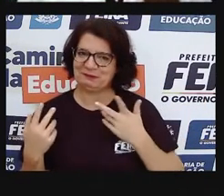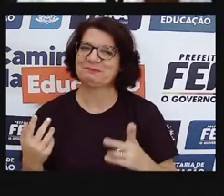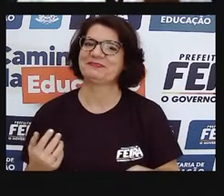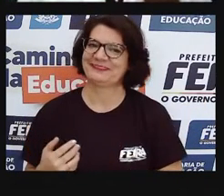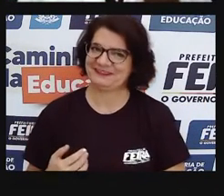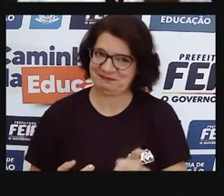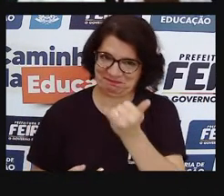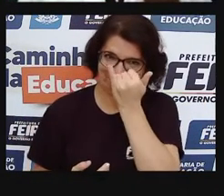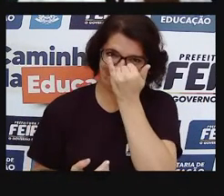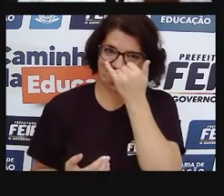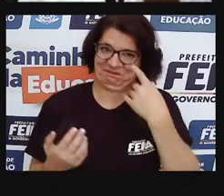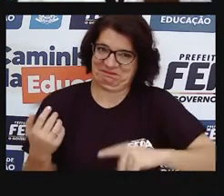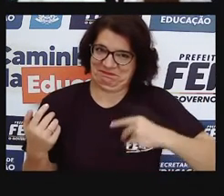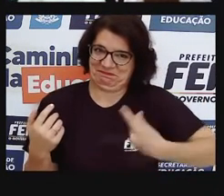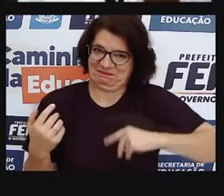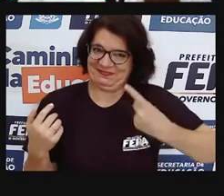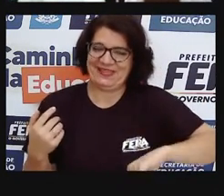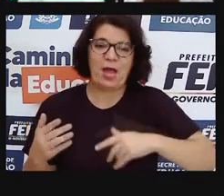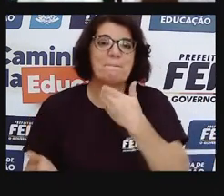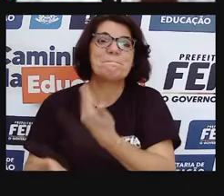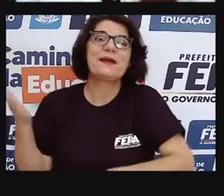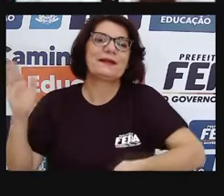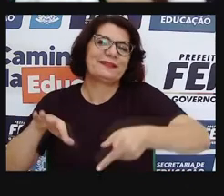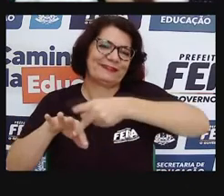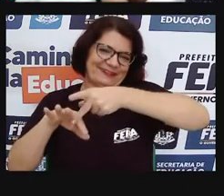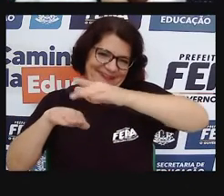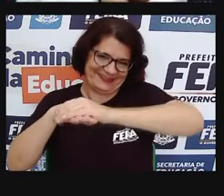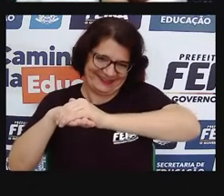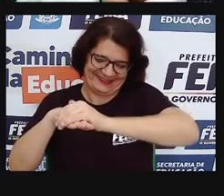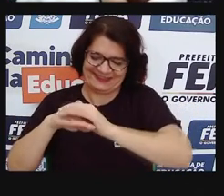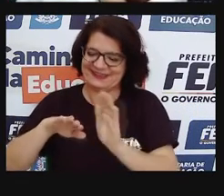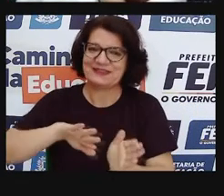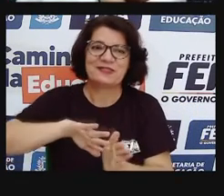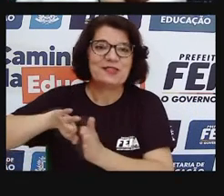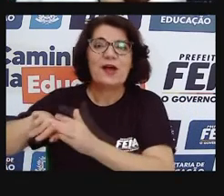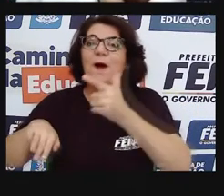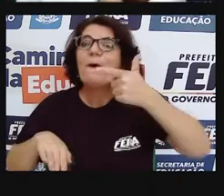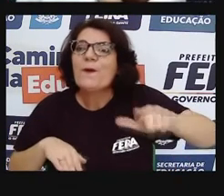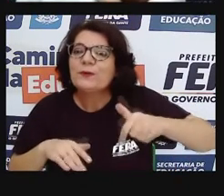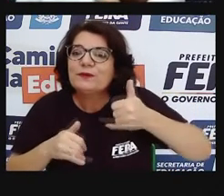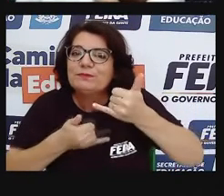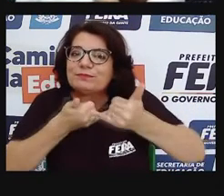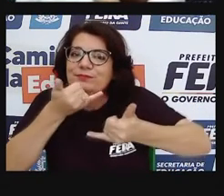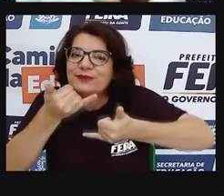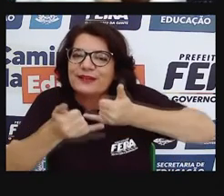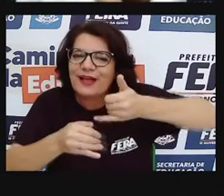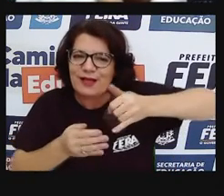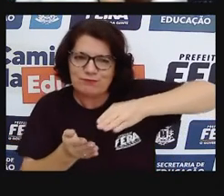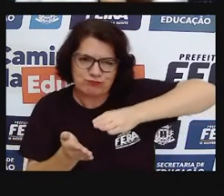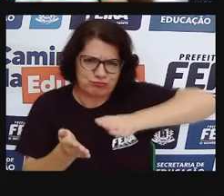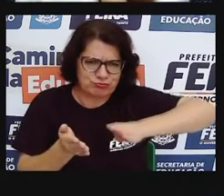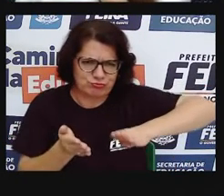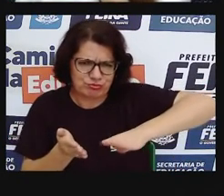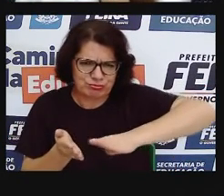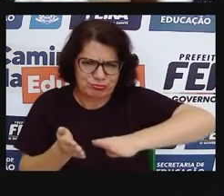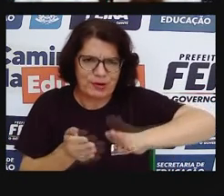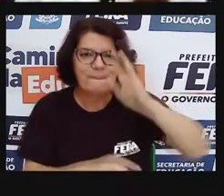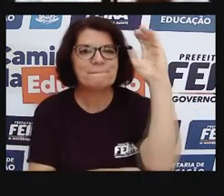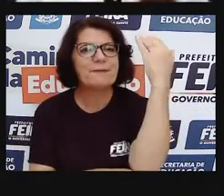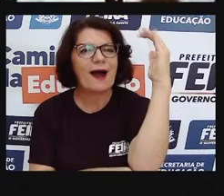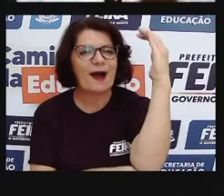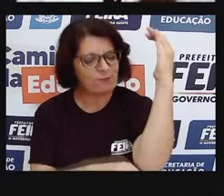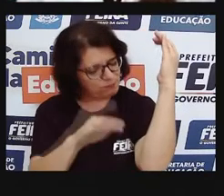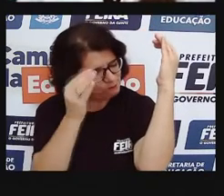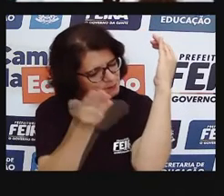Temos aí um carrinho de madeira, quantas crianças não já fizeram, né, um carrinho de madeira pra brincar. A